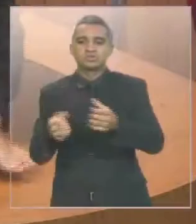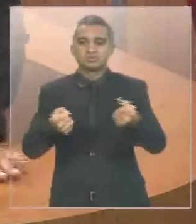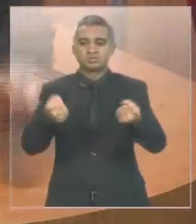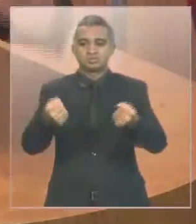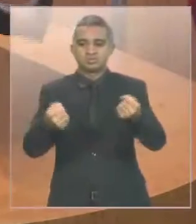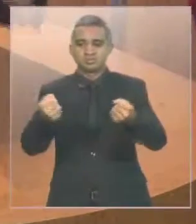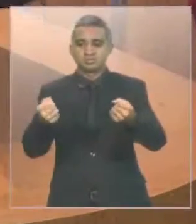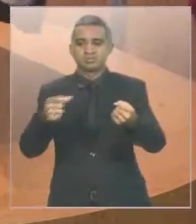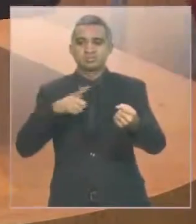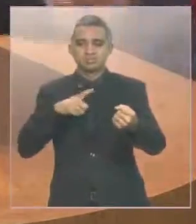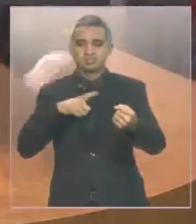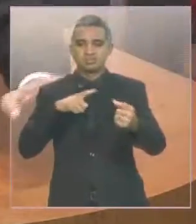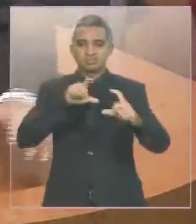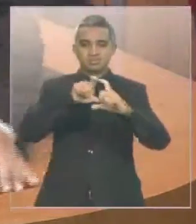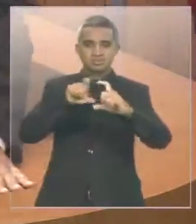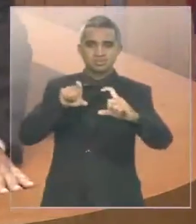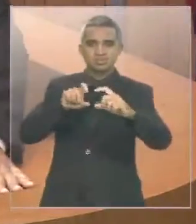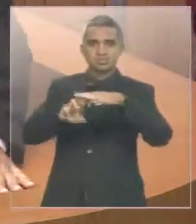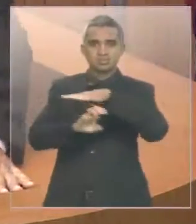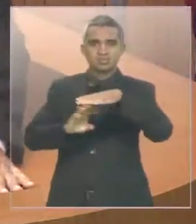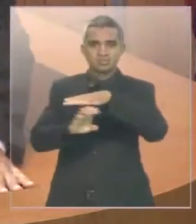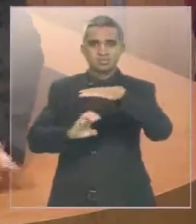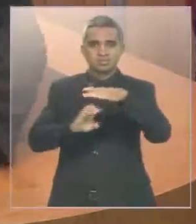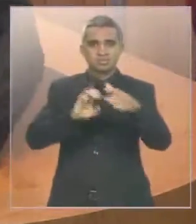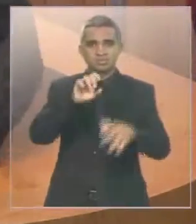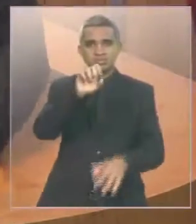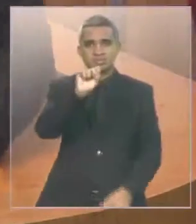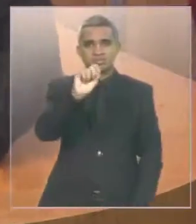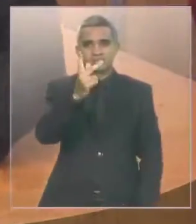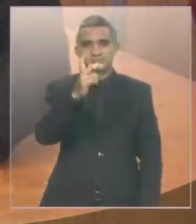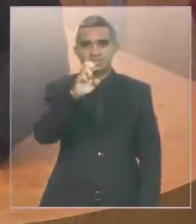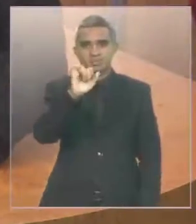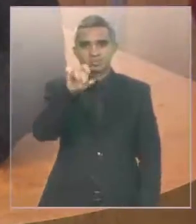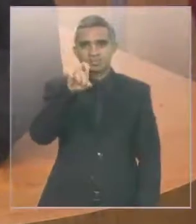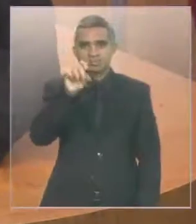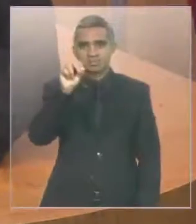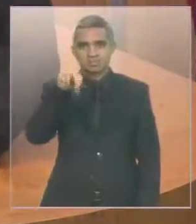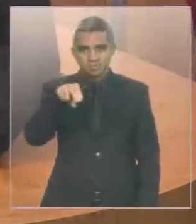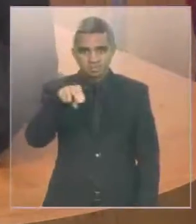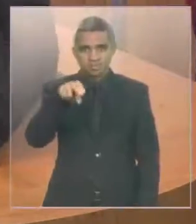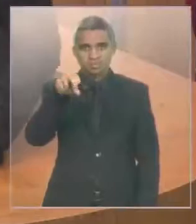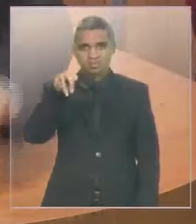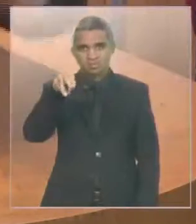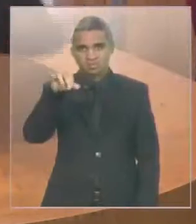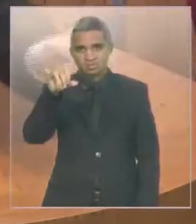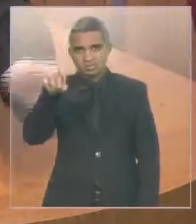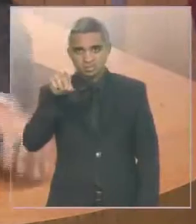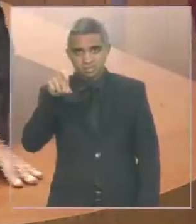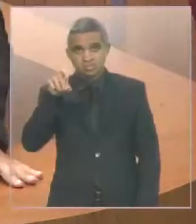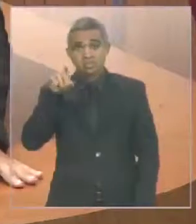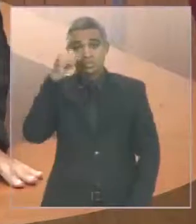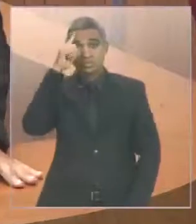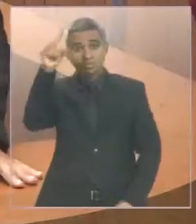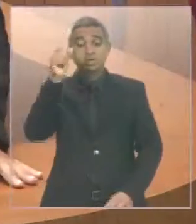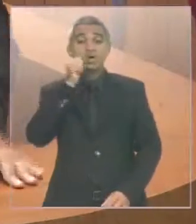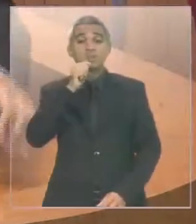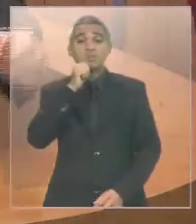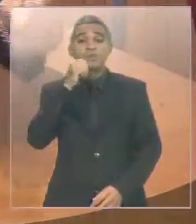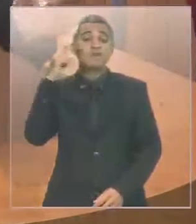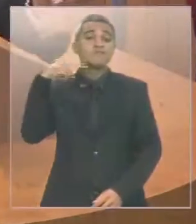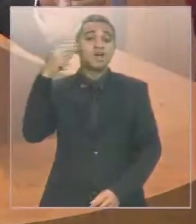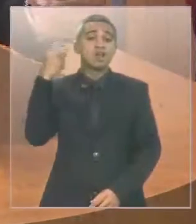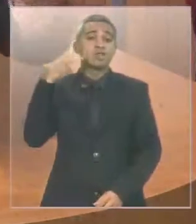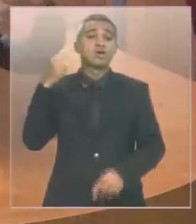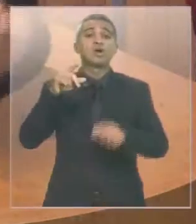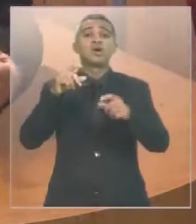andava com o adesivo impresso a Seixomix. No dia que a vereadora Natália Duda denunciou na noite na Câmara Municipal, no dia seguinte ele